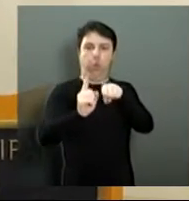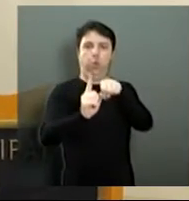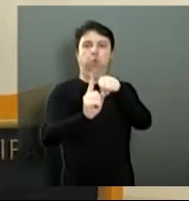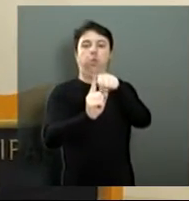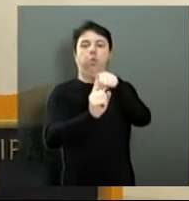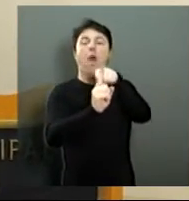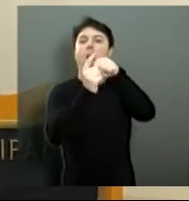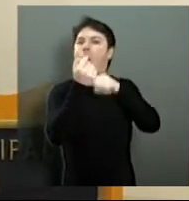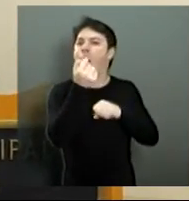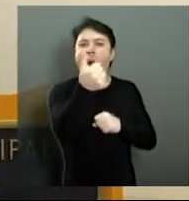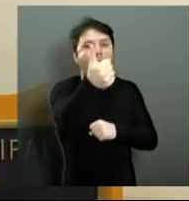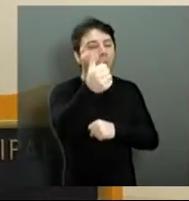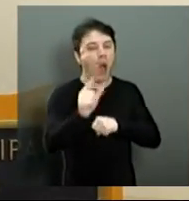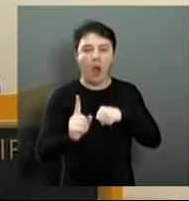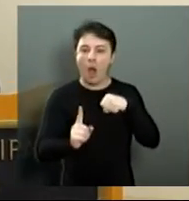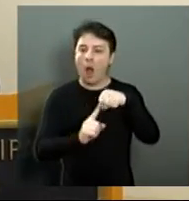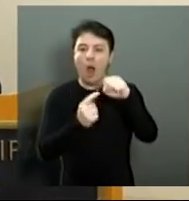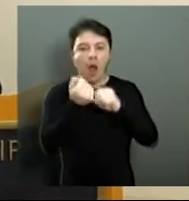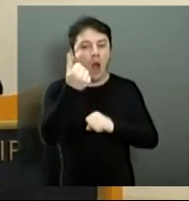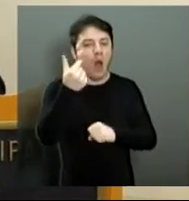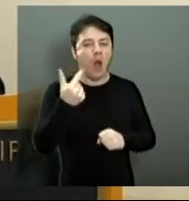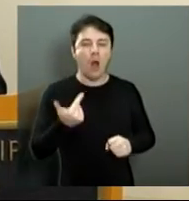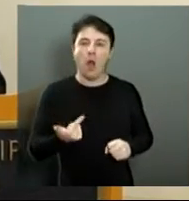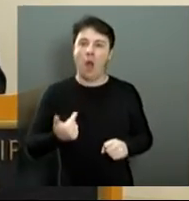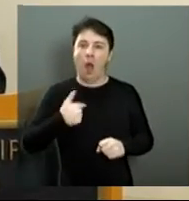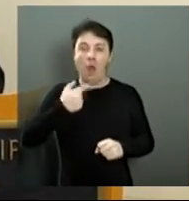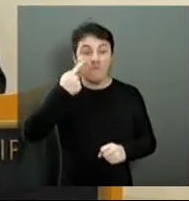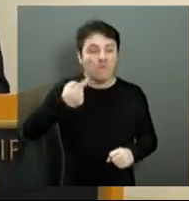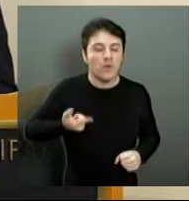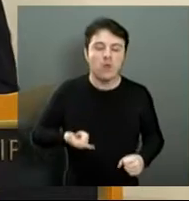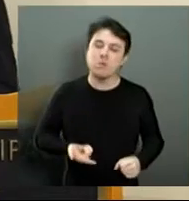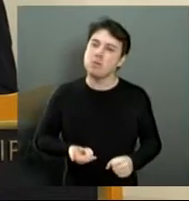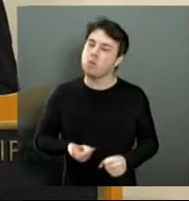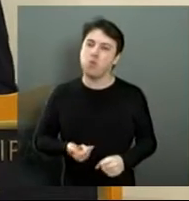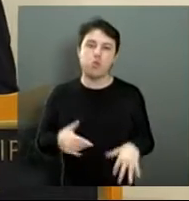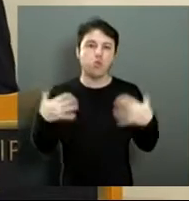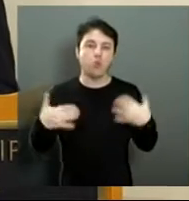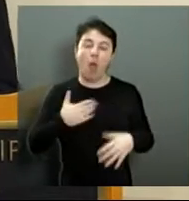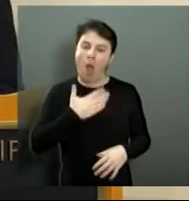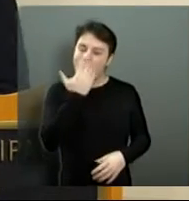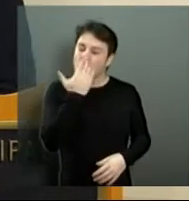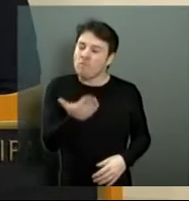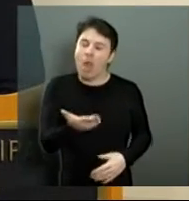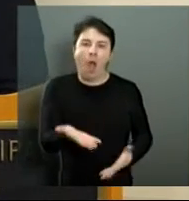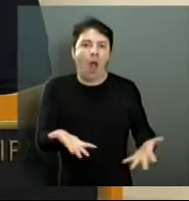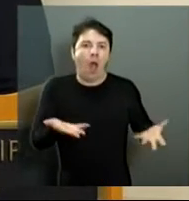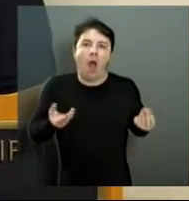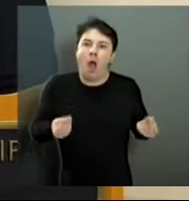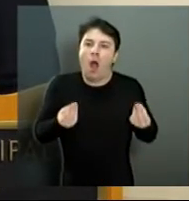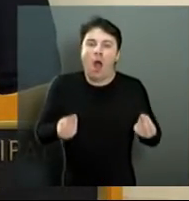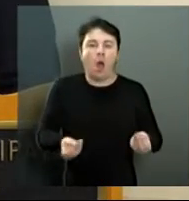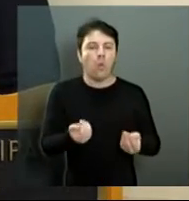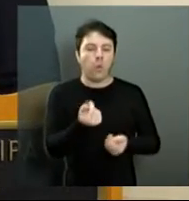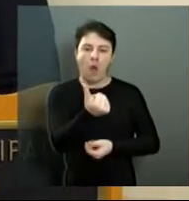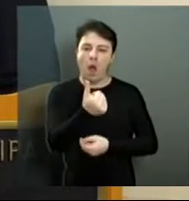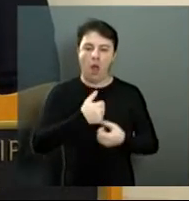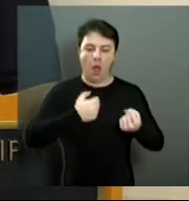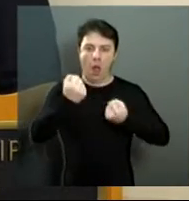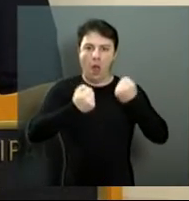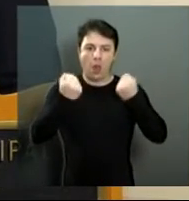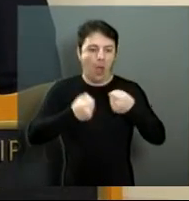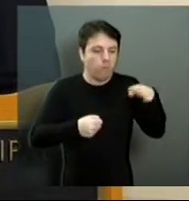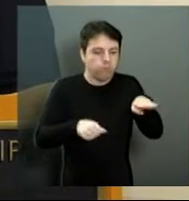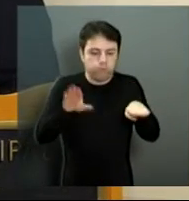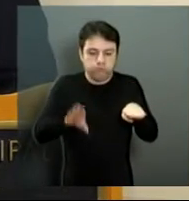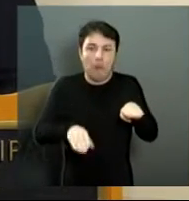tão grande, é conseguir livrar de um acidente que eu vi, o acidente, na minha frente, eu estava de um lado, estava outro carro, e no meio, ele